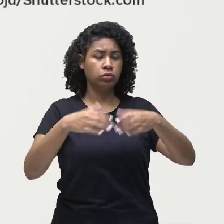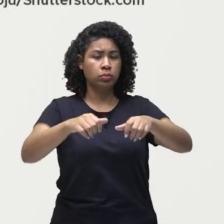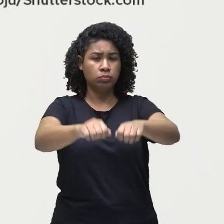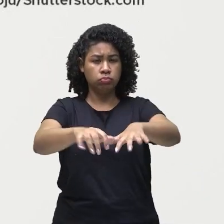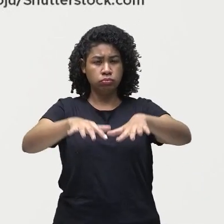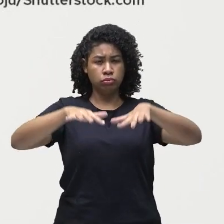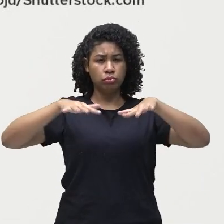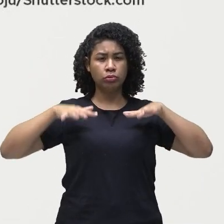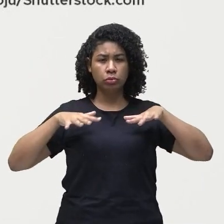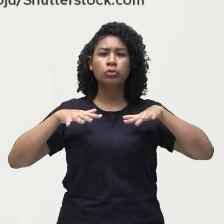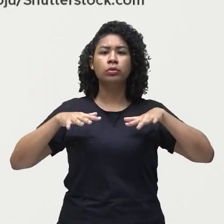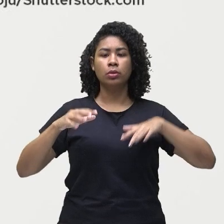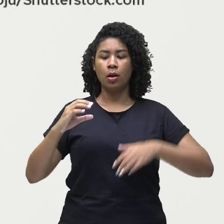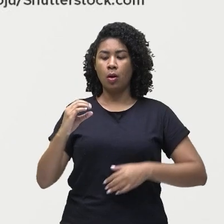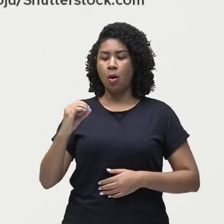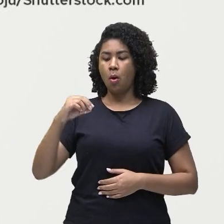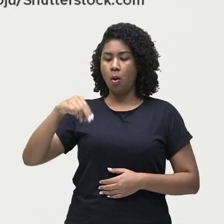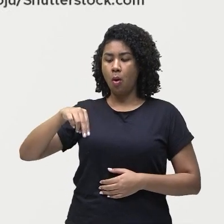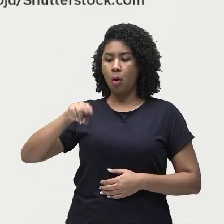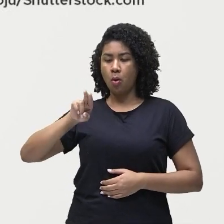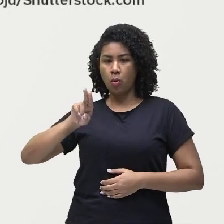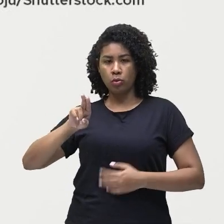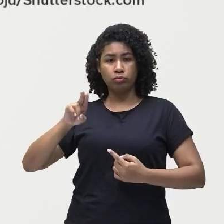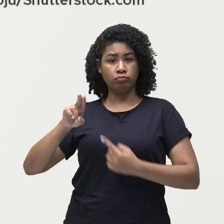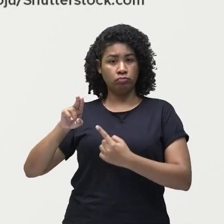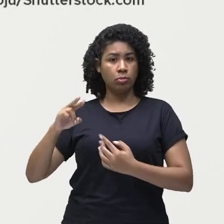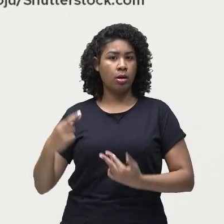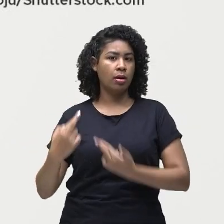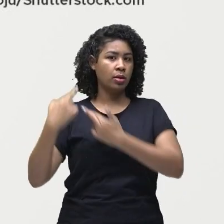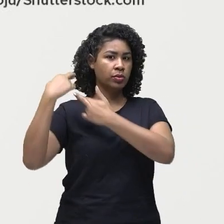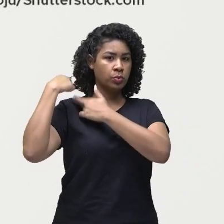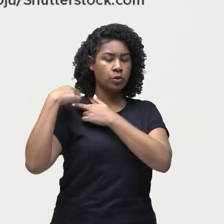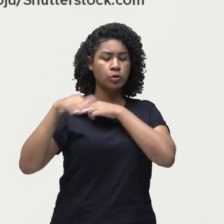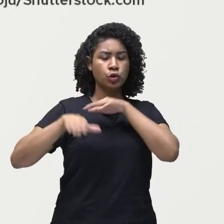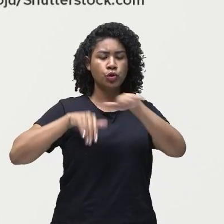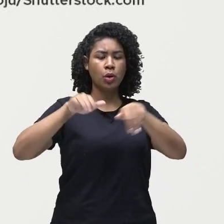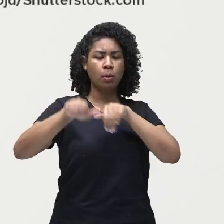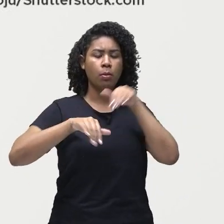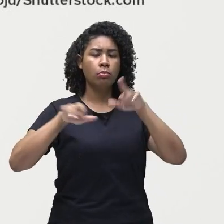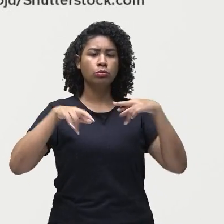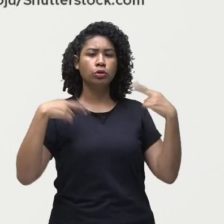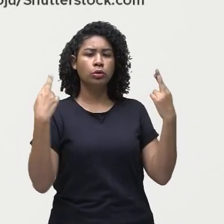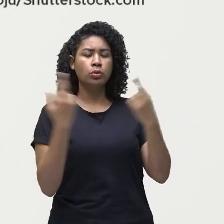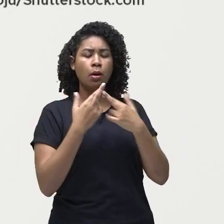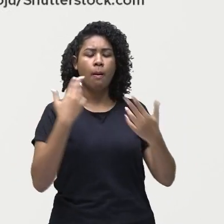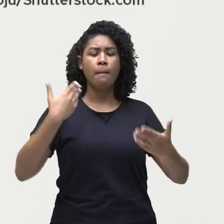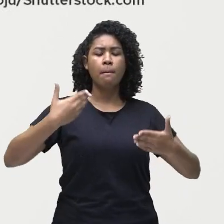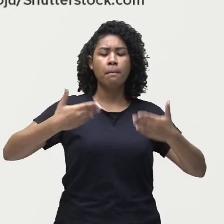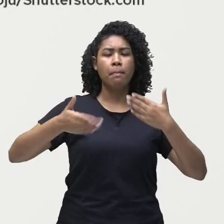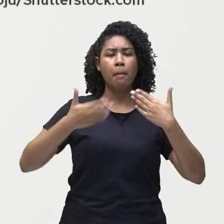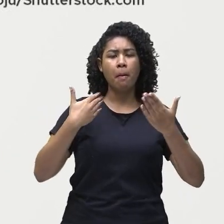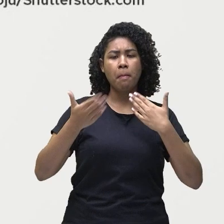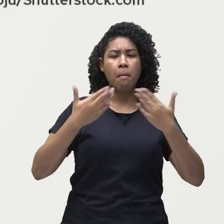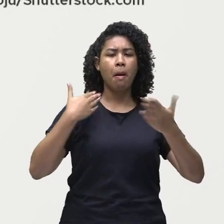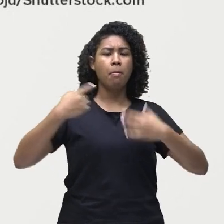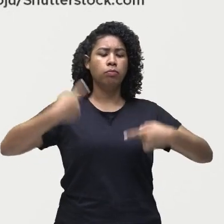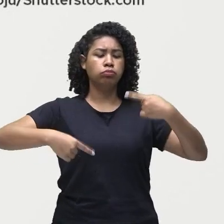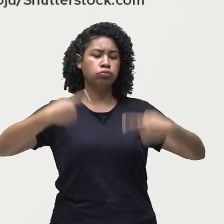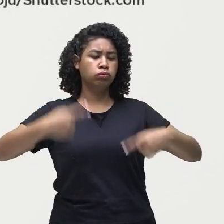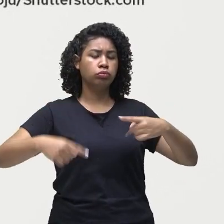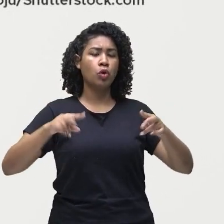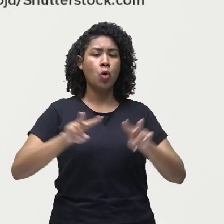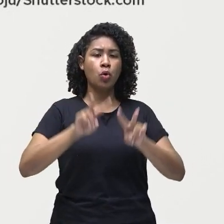Unidas para que os países entrem em um acordo sobre o aquecimento global